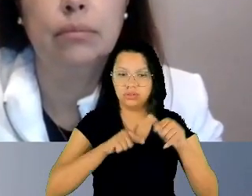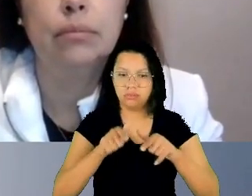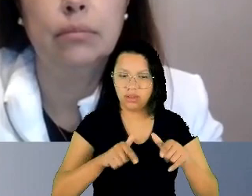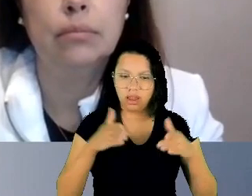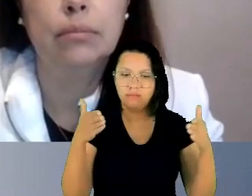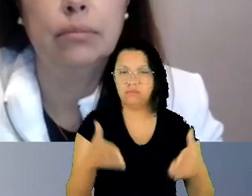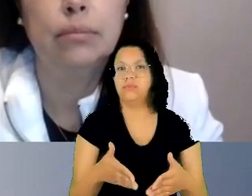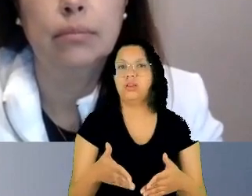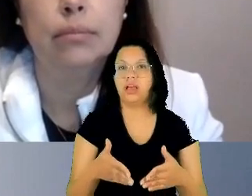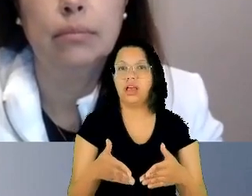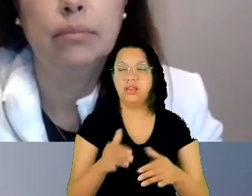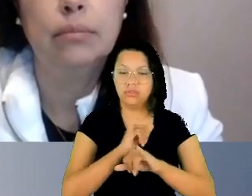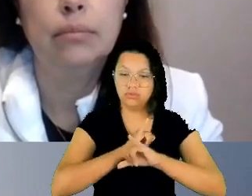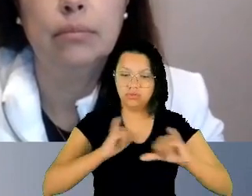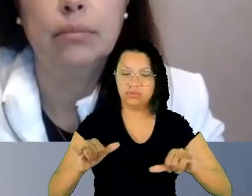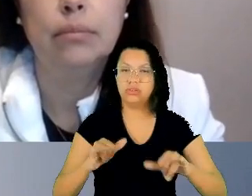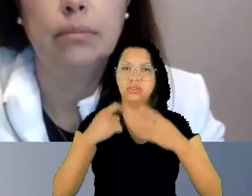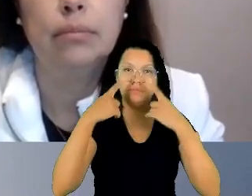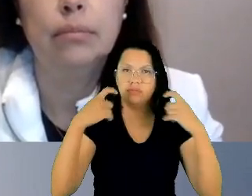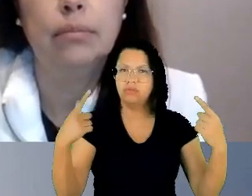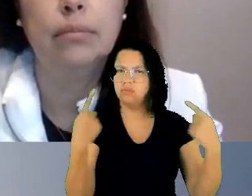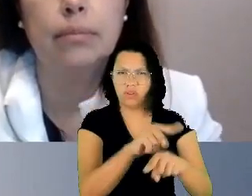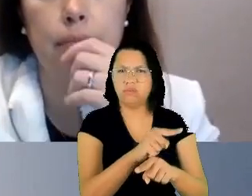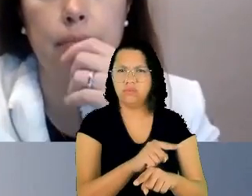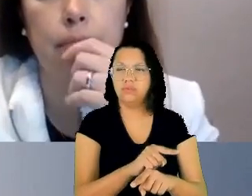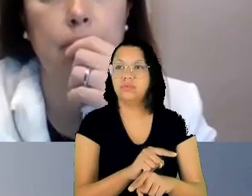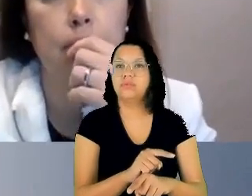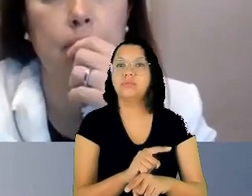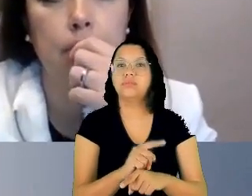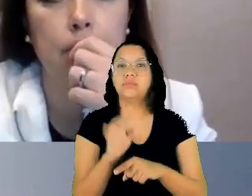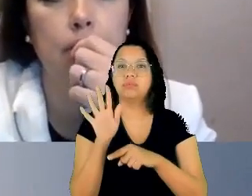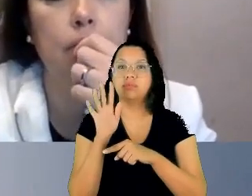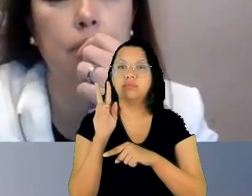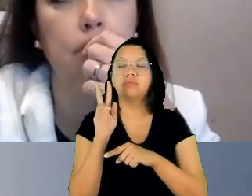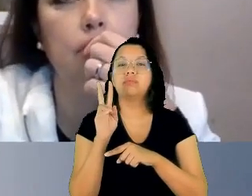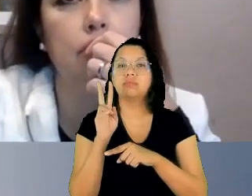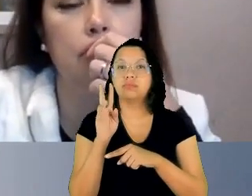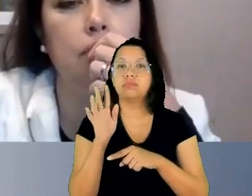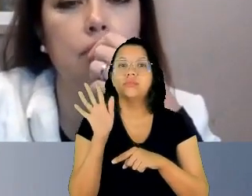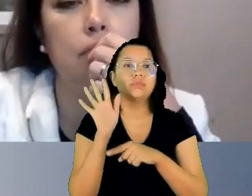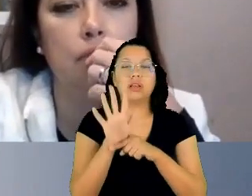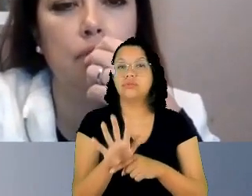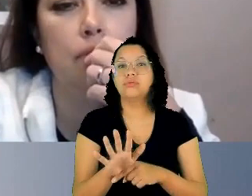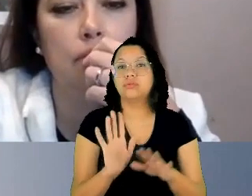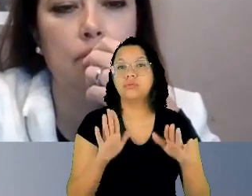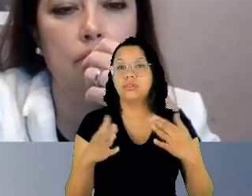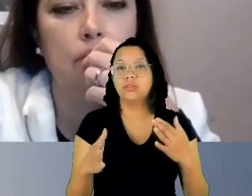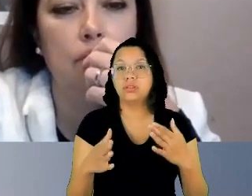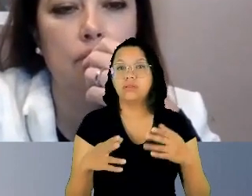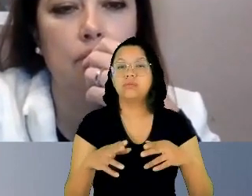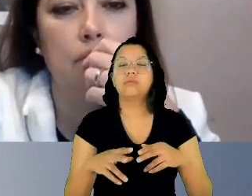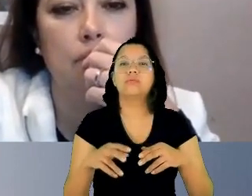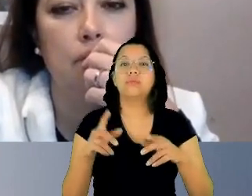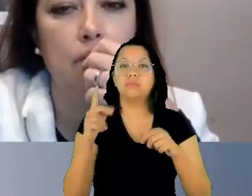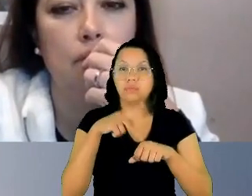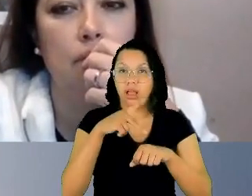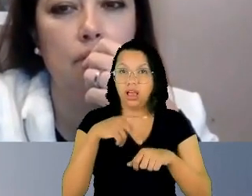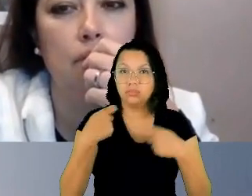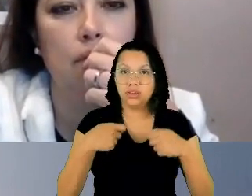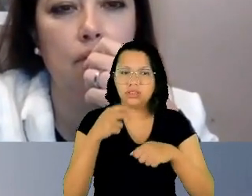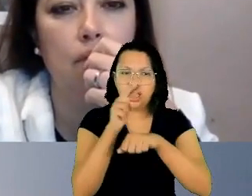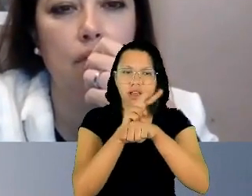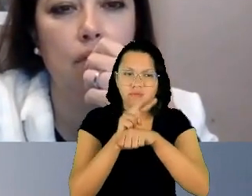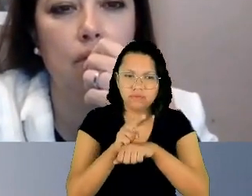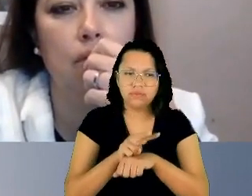condena o México ao dever de investigar sob a perspectiva de gênero as graves violações ocorridas, garantindo